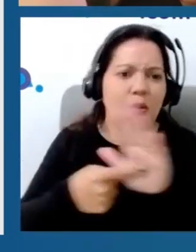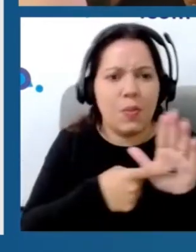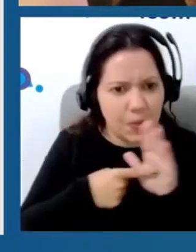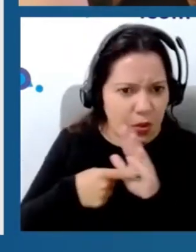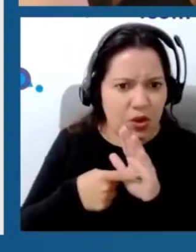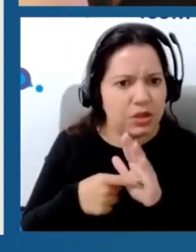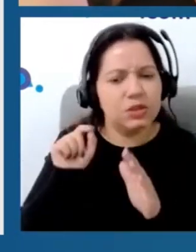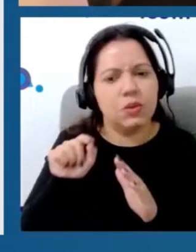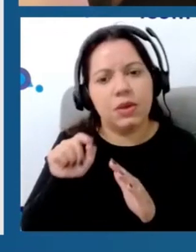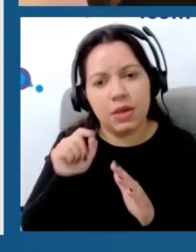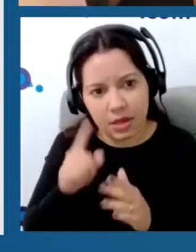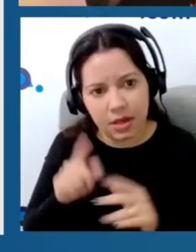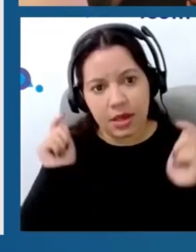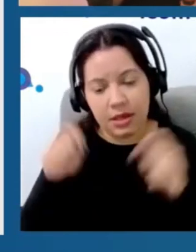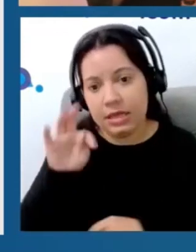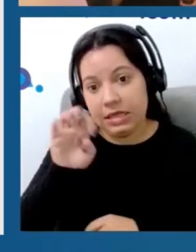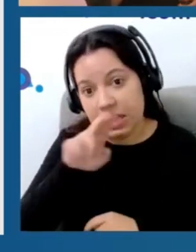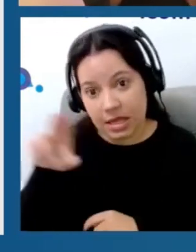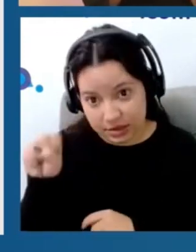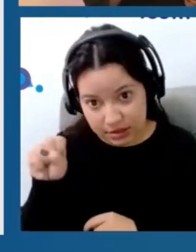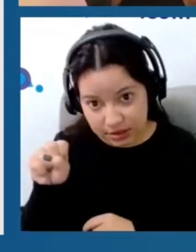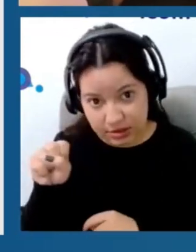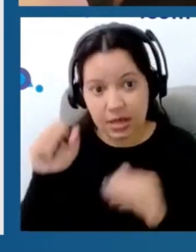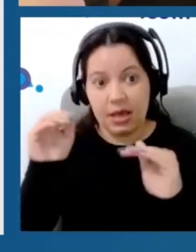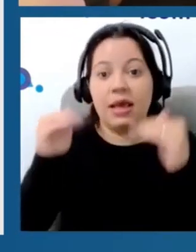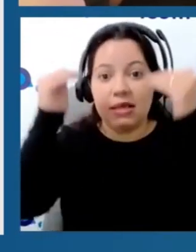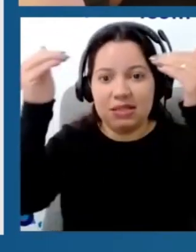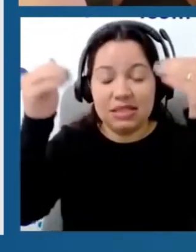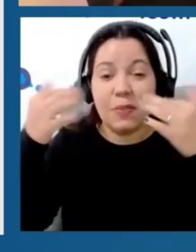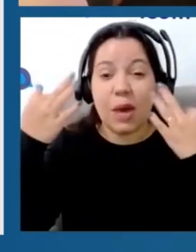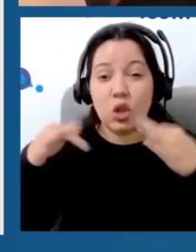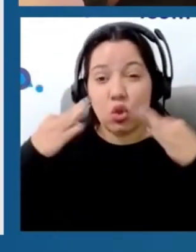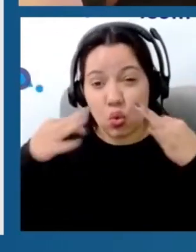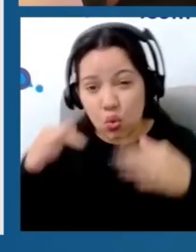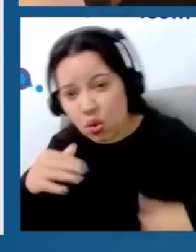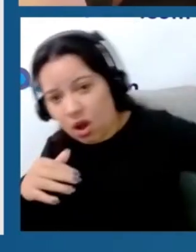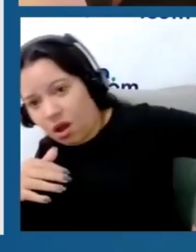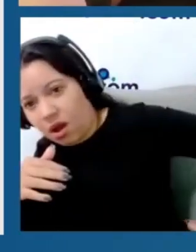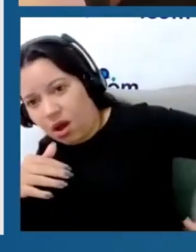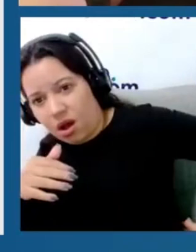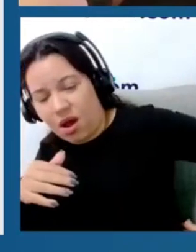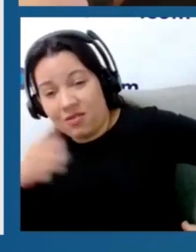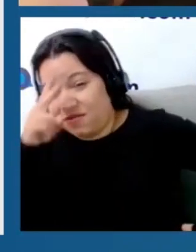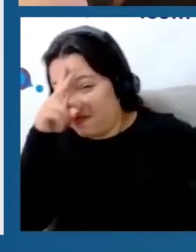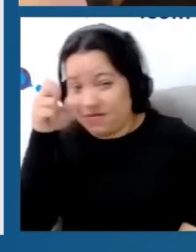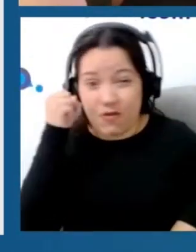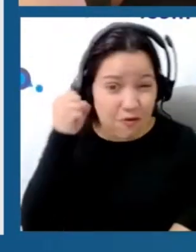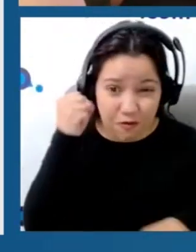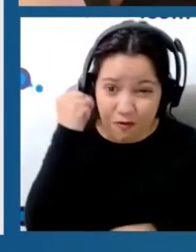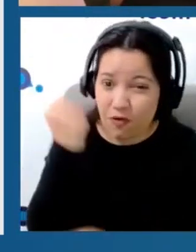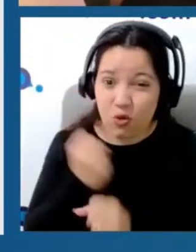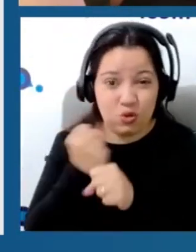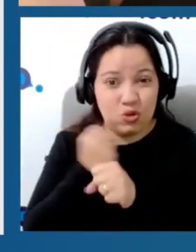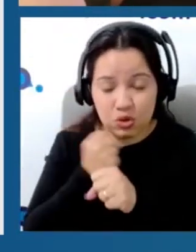eficaz da TENS, mas logo ali em cima tem a dor lombar crônica, mostrando que não há evidência científica